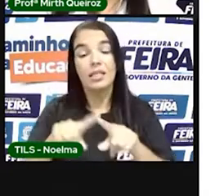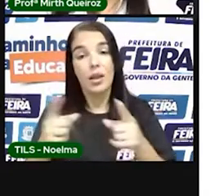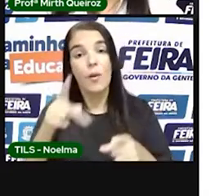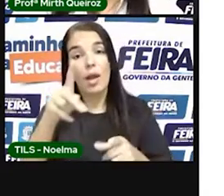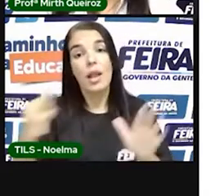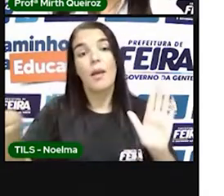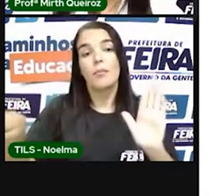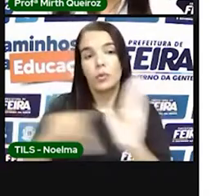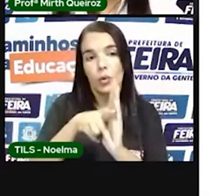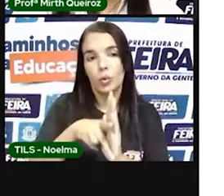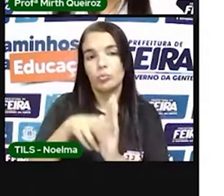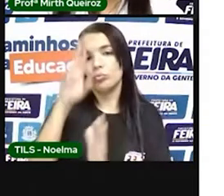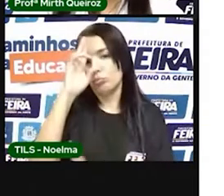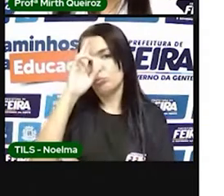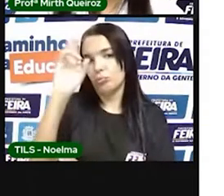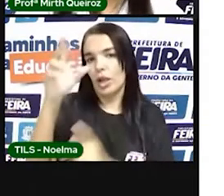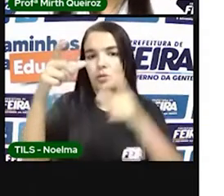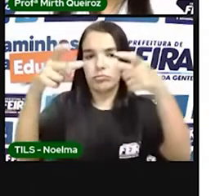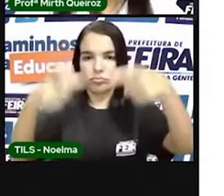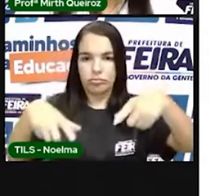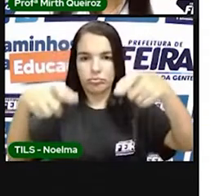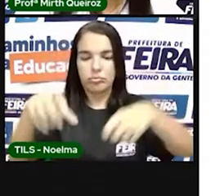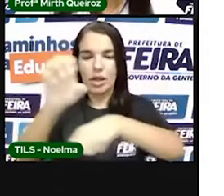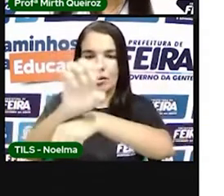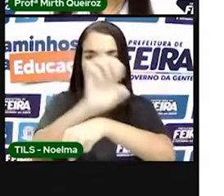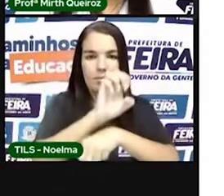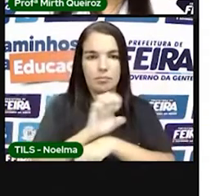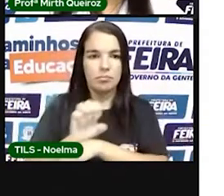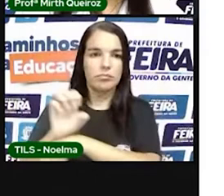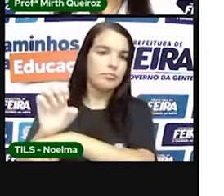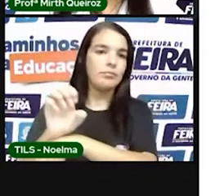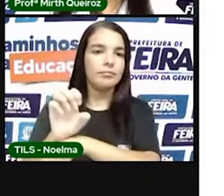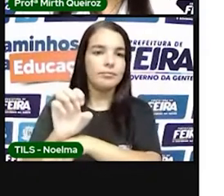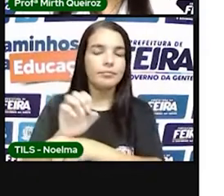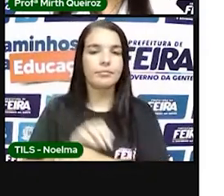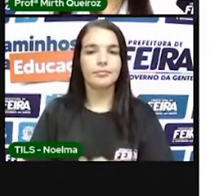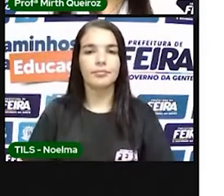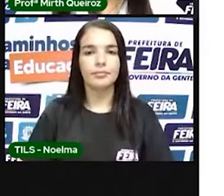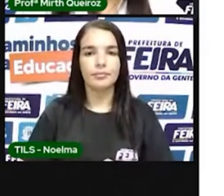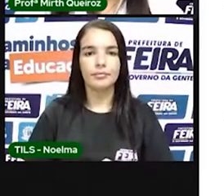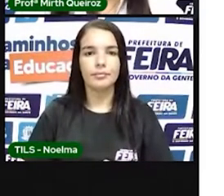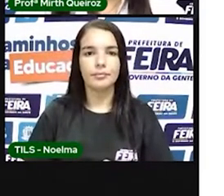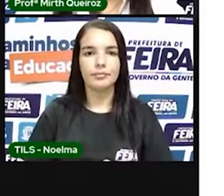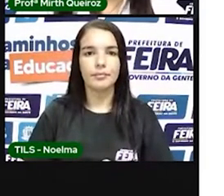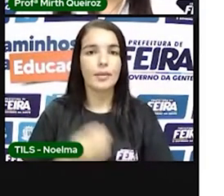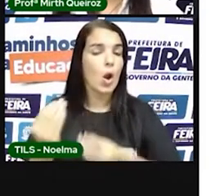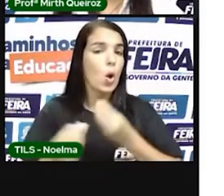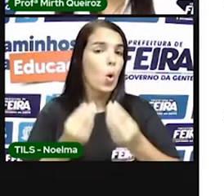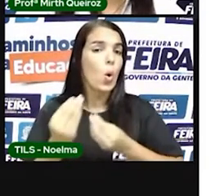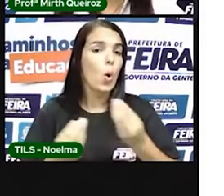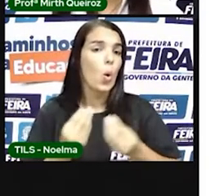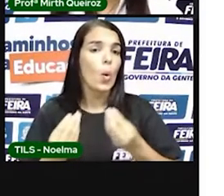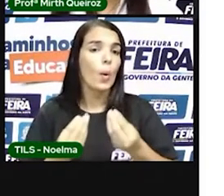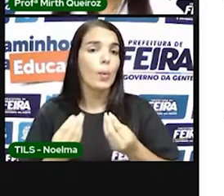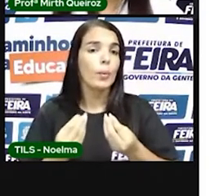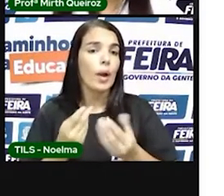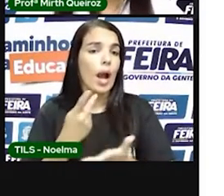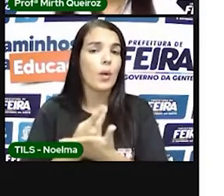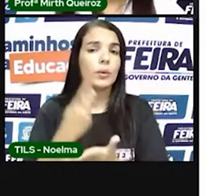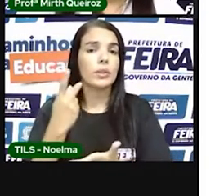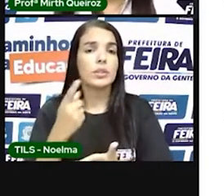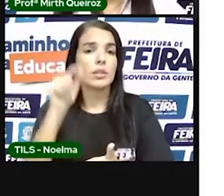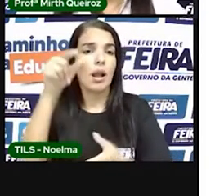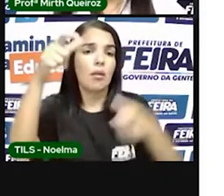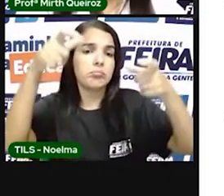dessa capitania hereditária, que era a São Vicente. Como é que funcionavam essas capitanias?